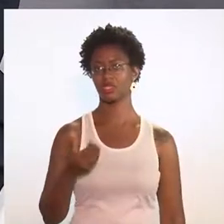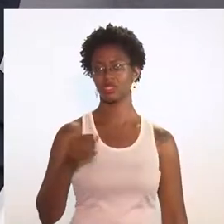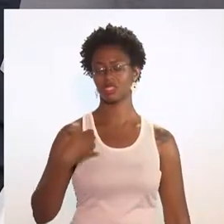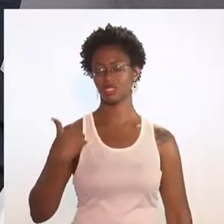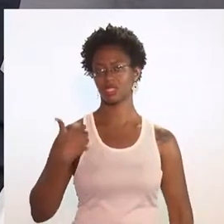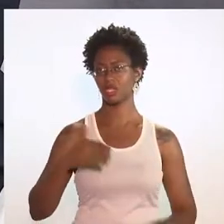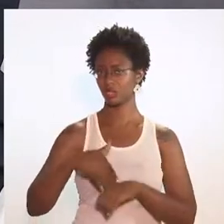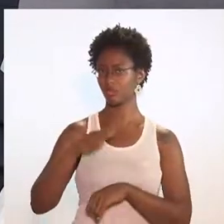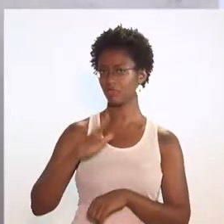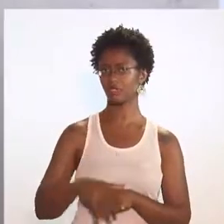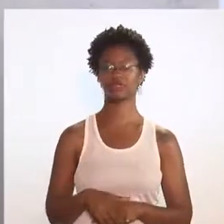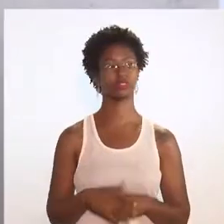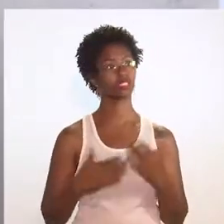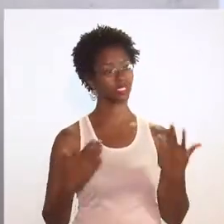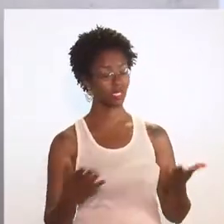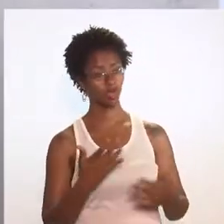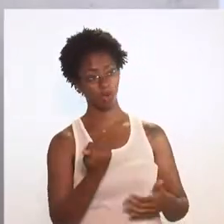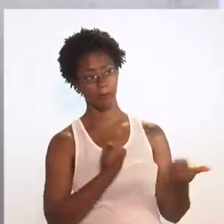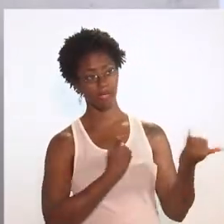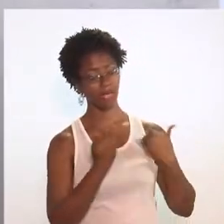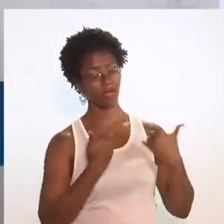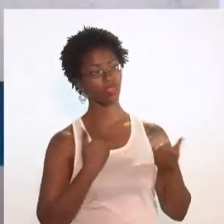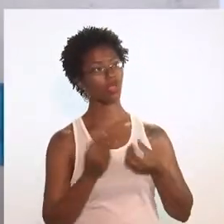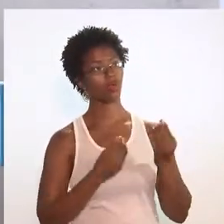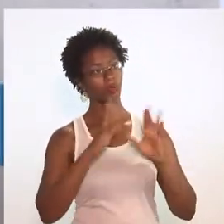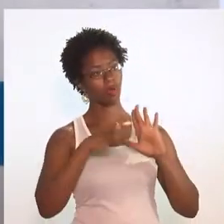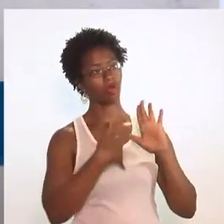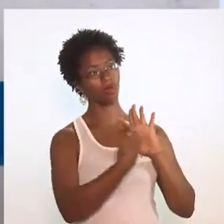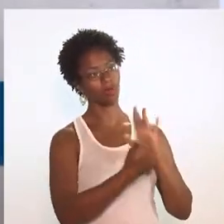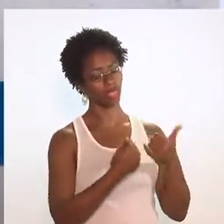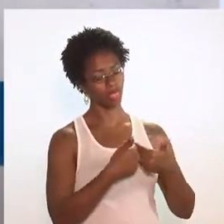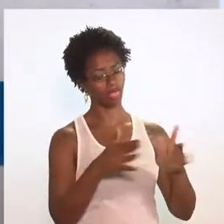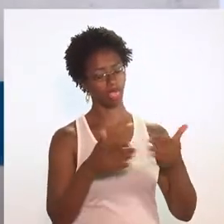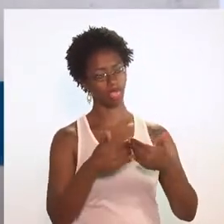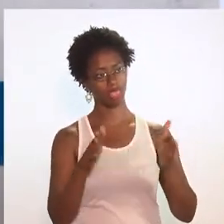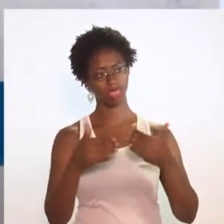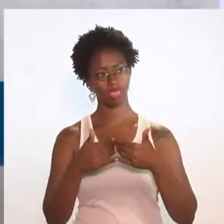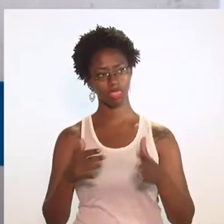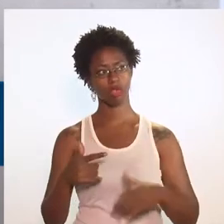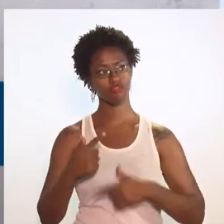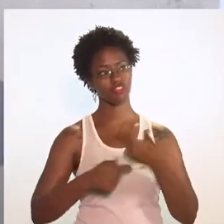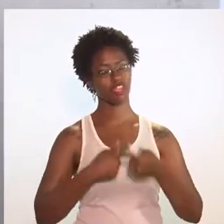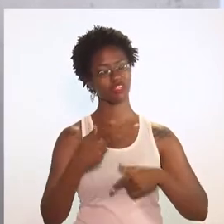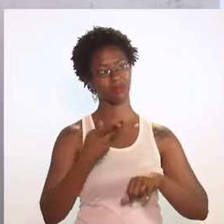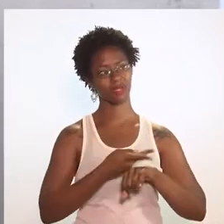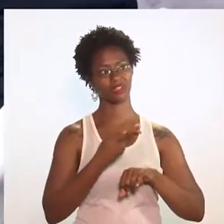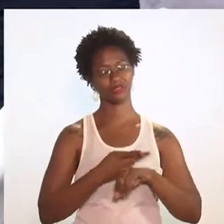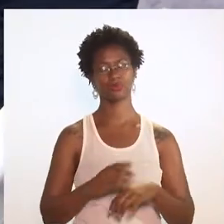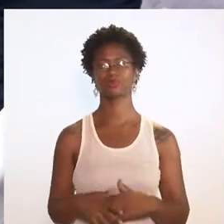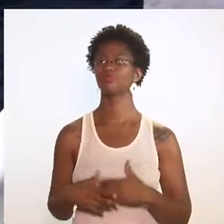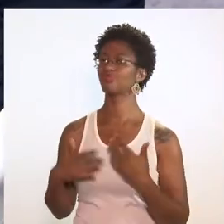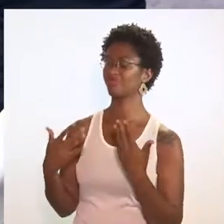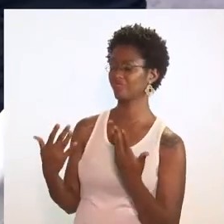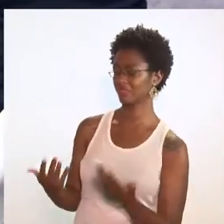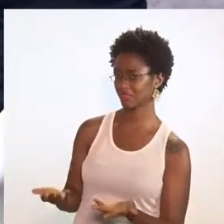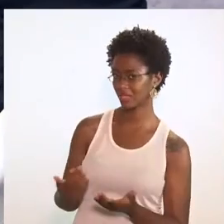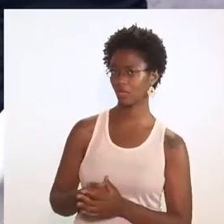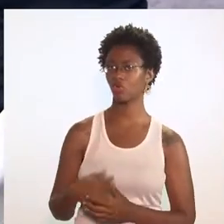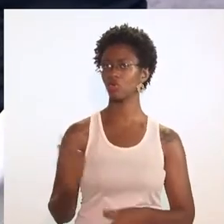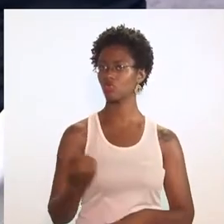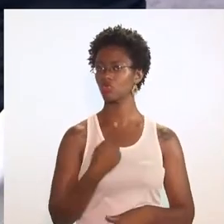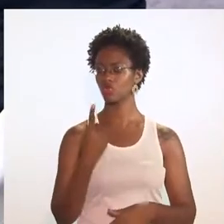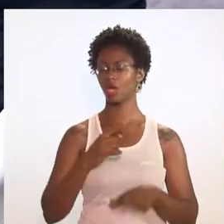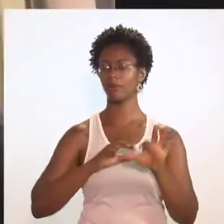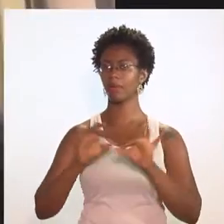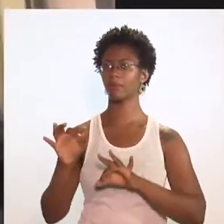mais no mercado de trabalho. Nélio, conta pra gente como é que está o cronograma de lançamento do Geração Prateada. Então, aqui na CETRAB